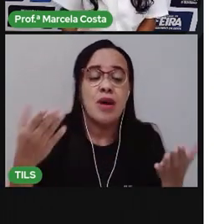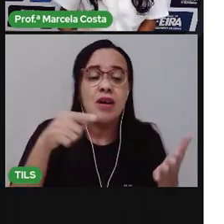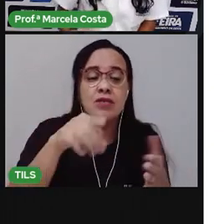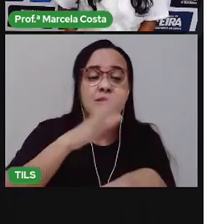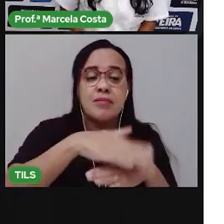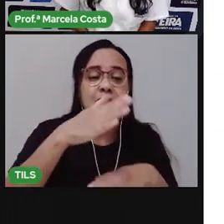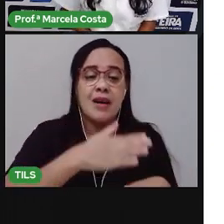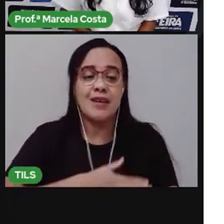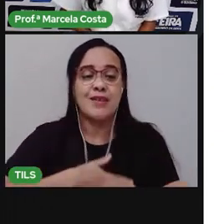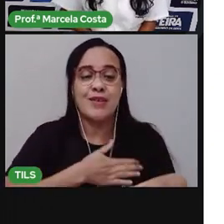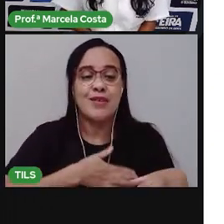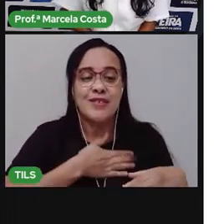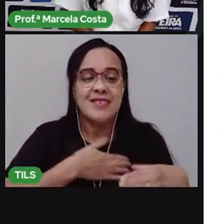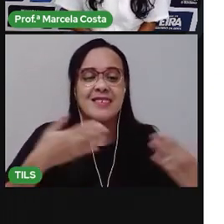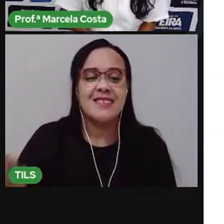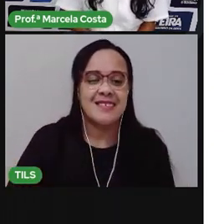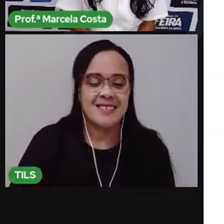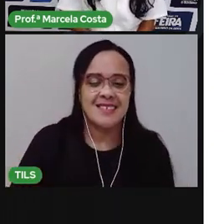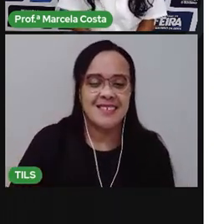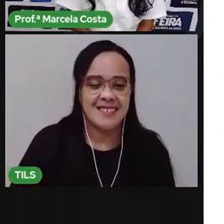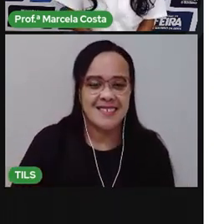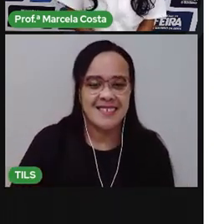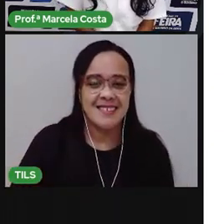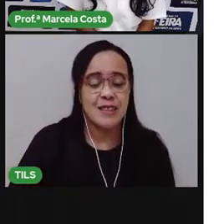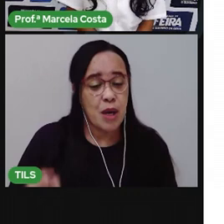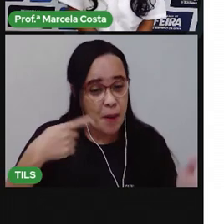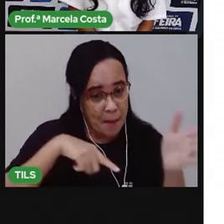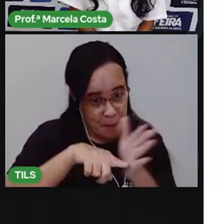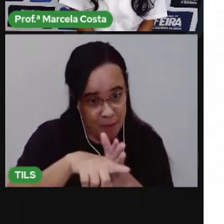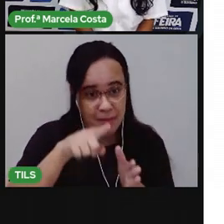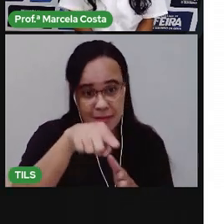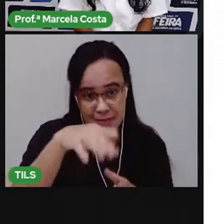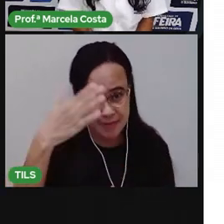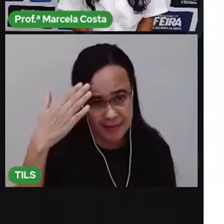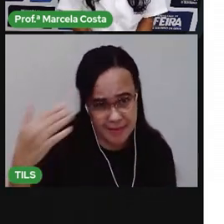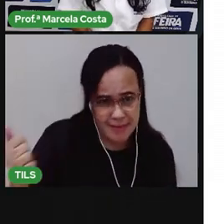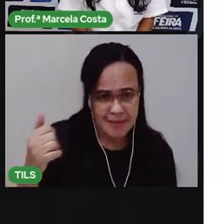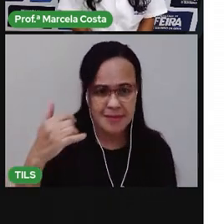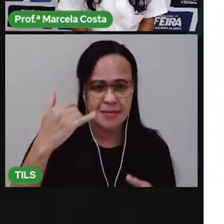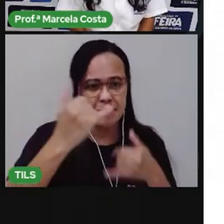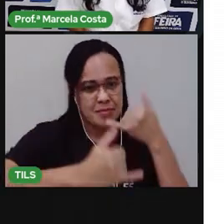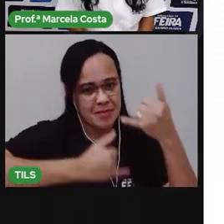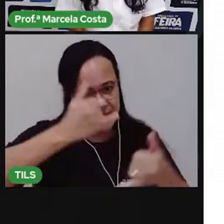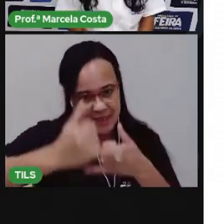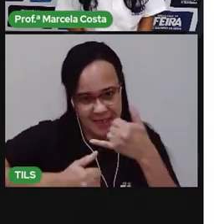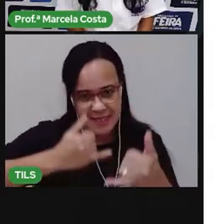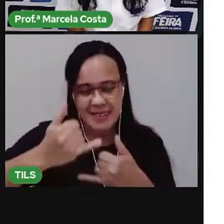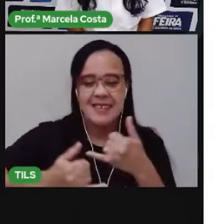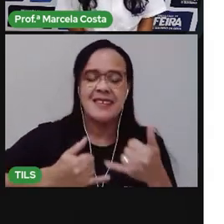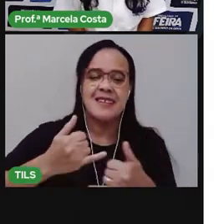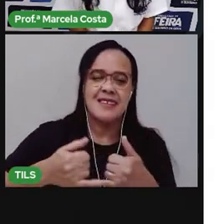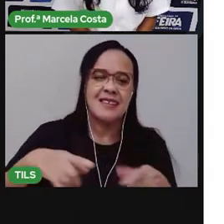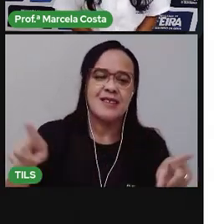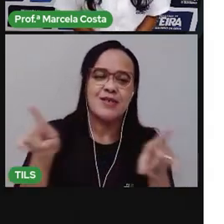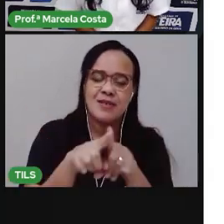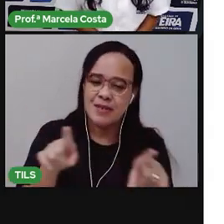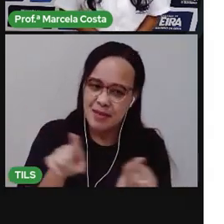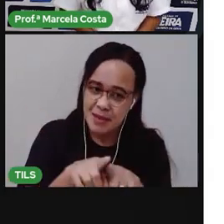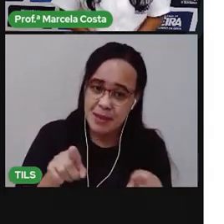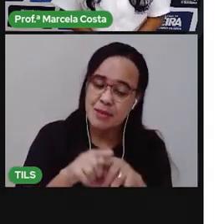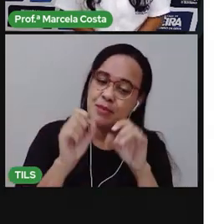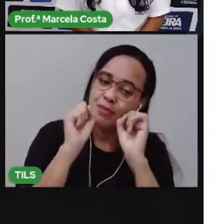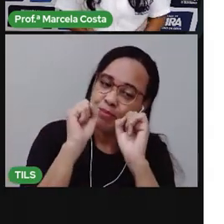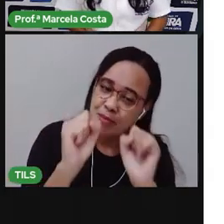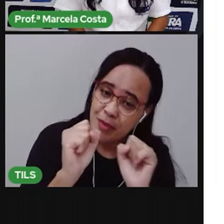Você sabia que, além dos brinquedos, pra brincar a gente utiliza brincadeiras? E